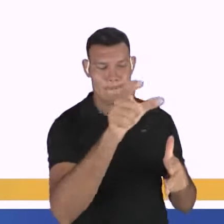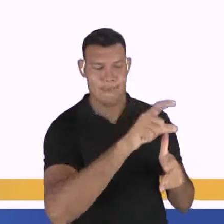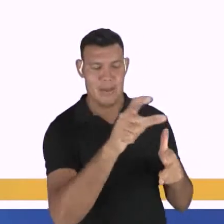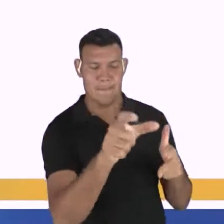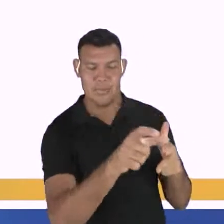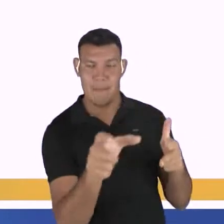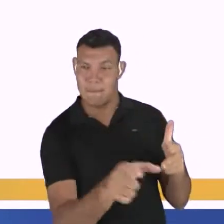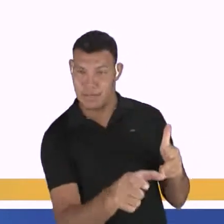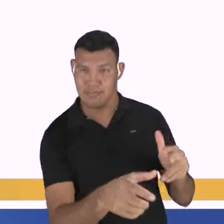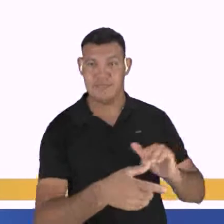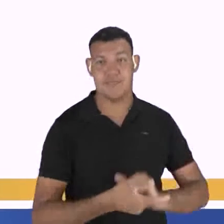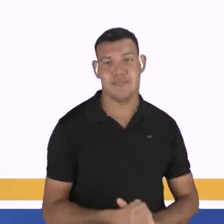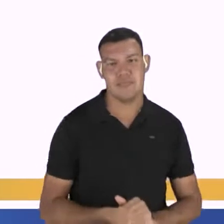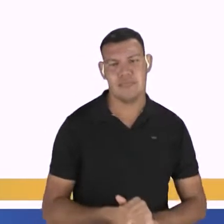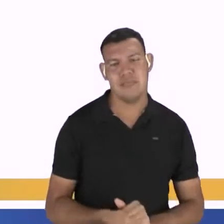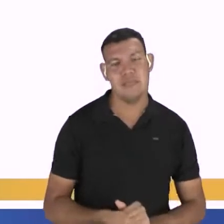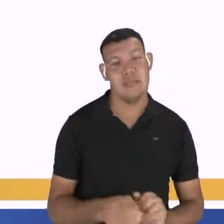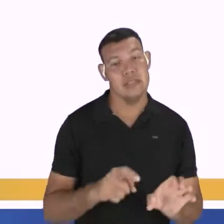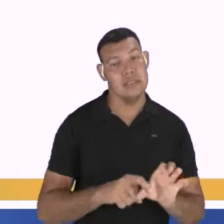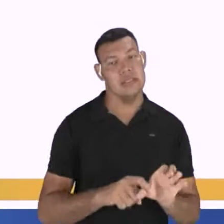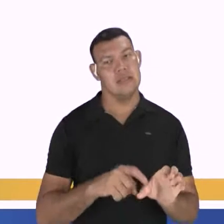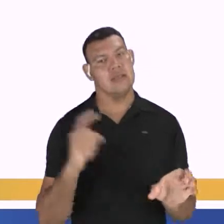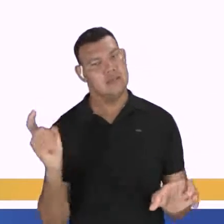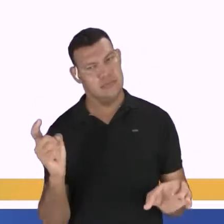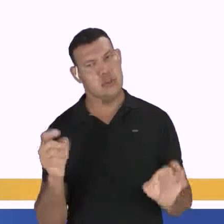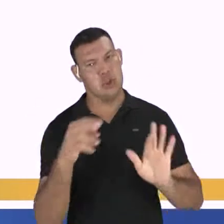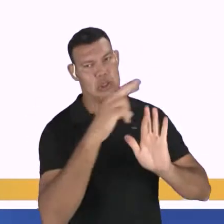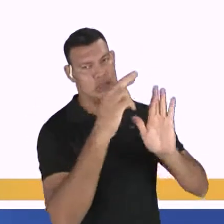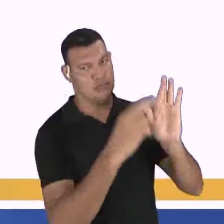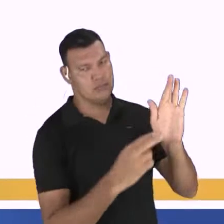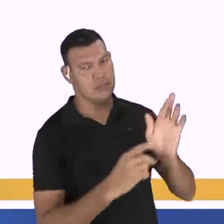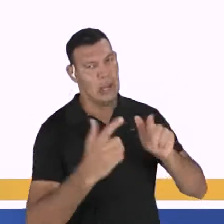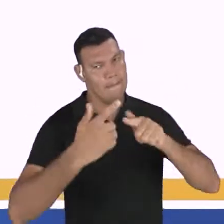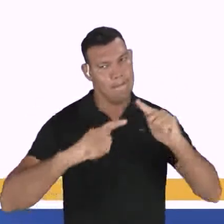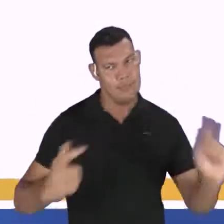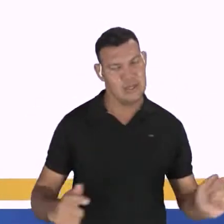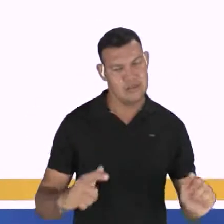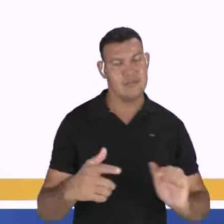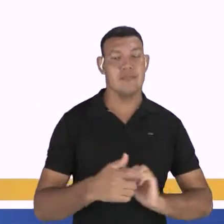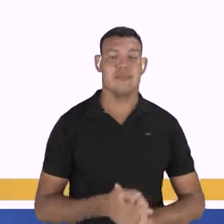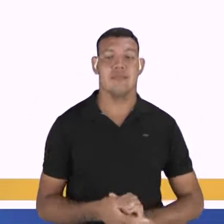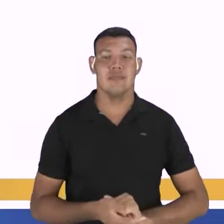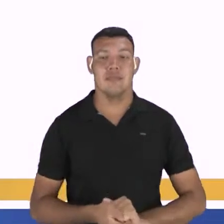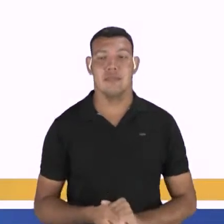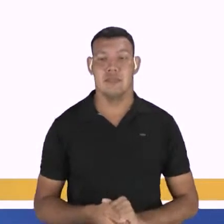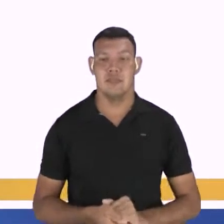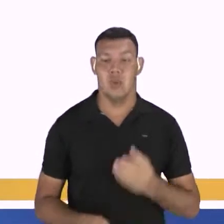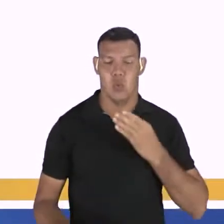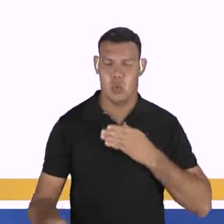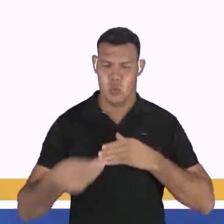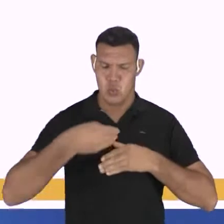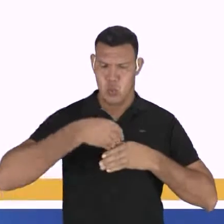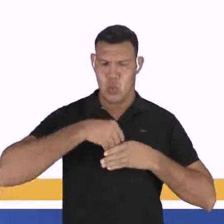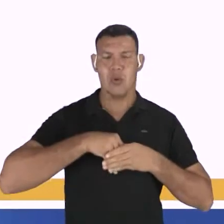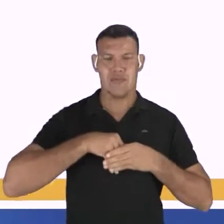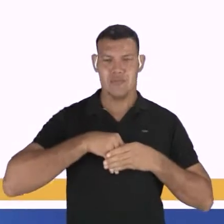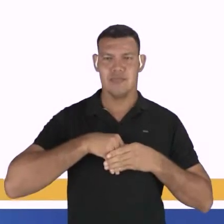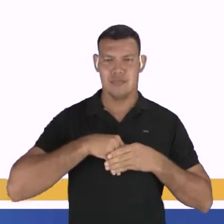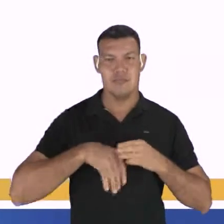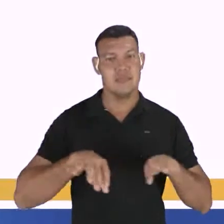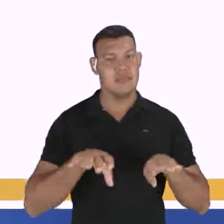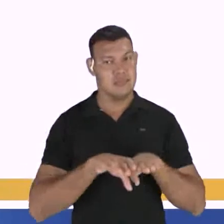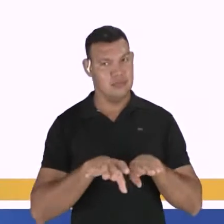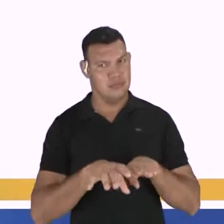pessoa. Independentemente das regras da gramática, é como se o eu poético fosse também